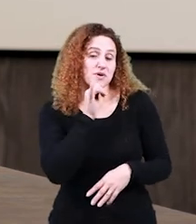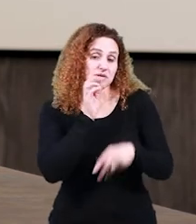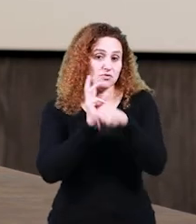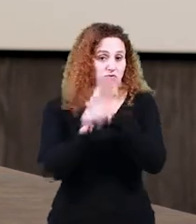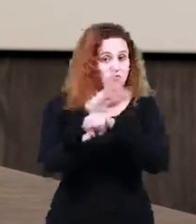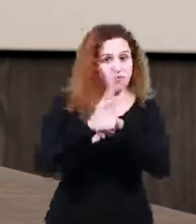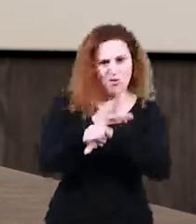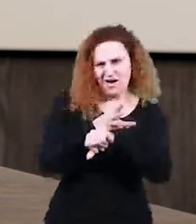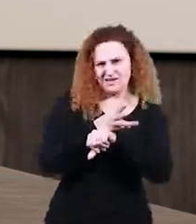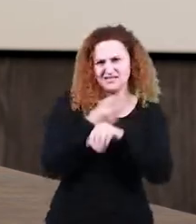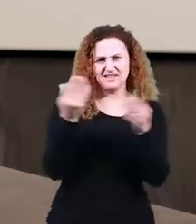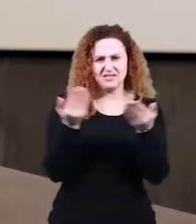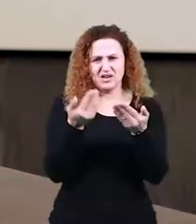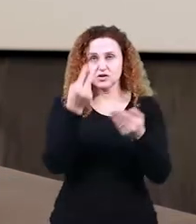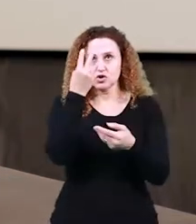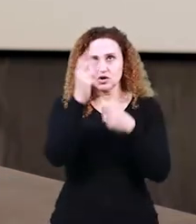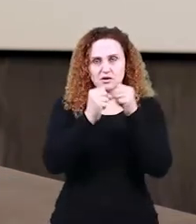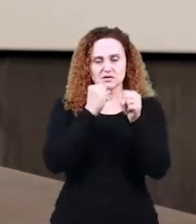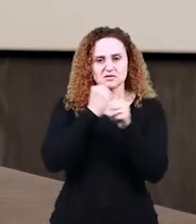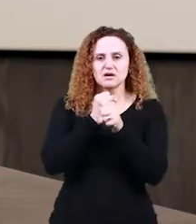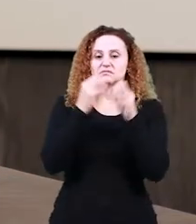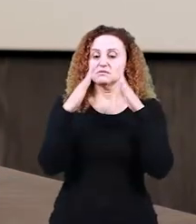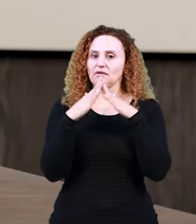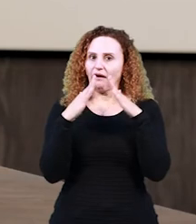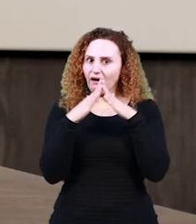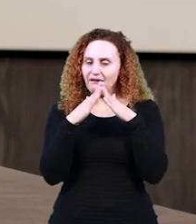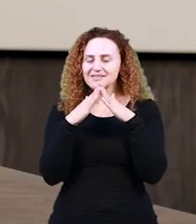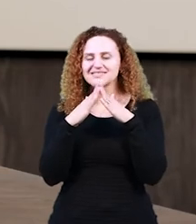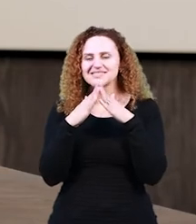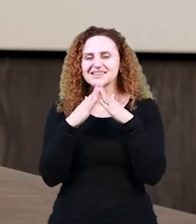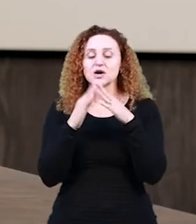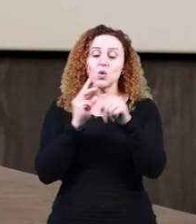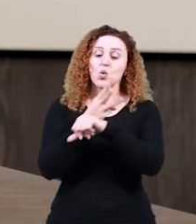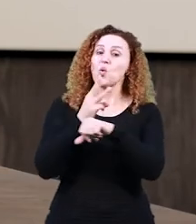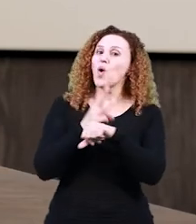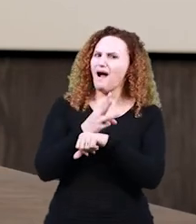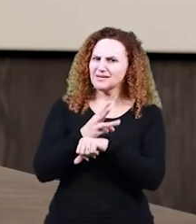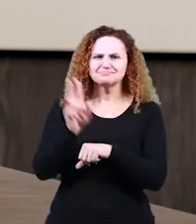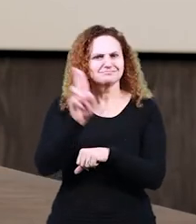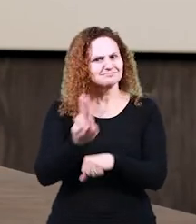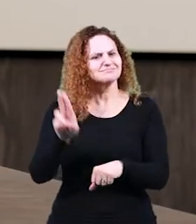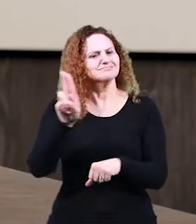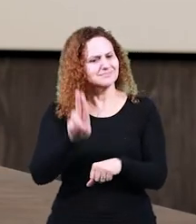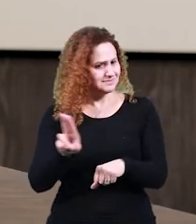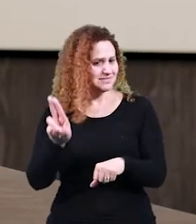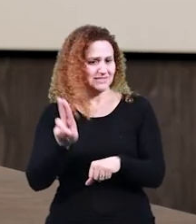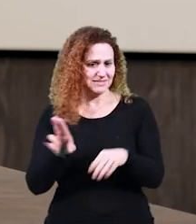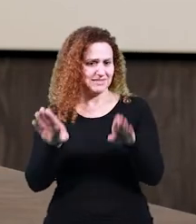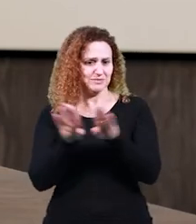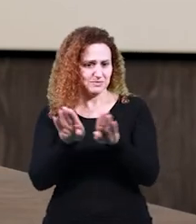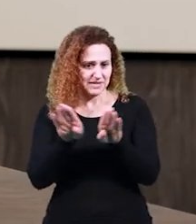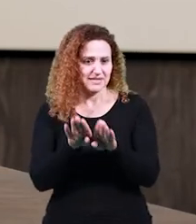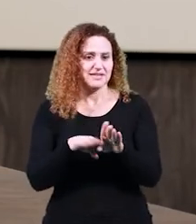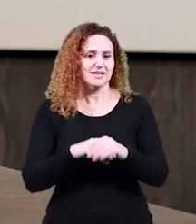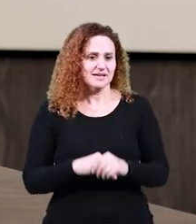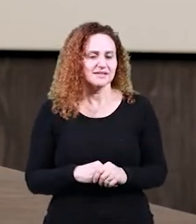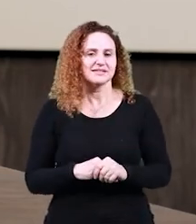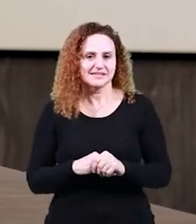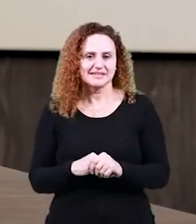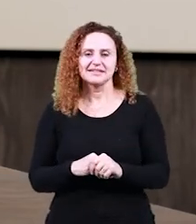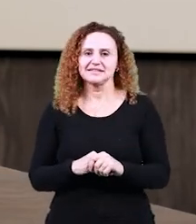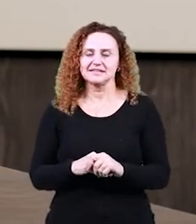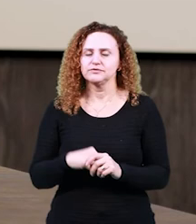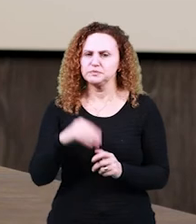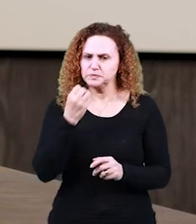trancados aí dois anos, né? O WhatsApp funcionou bem, bastante, né? Foi